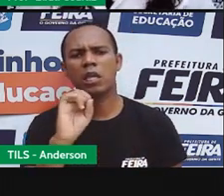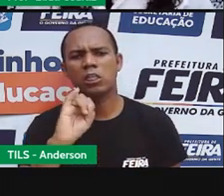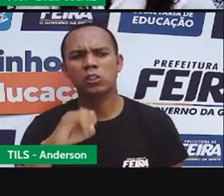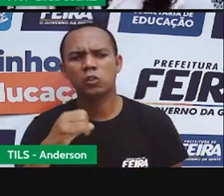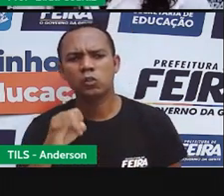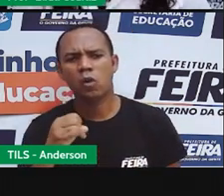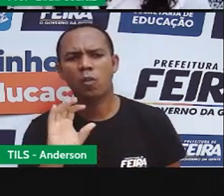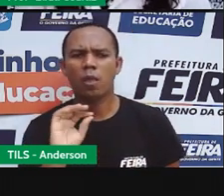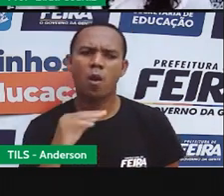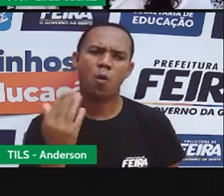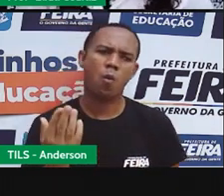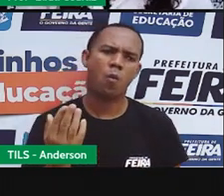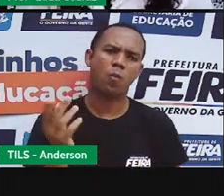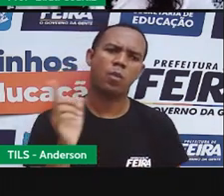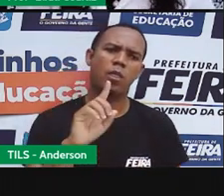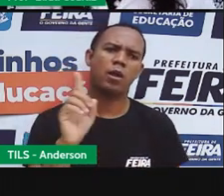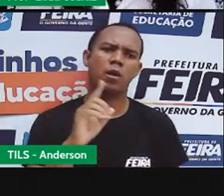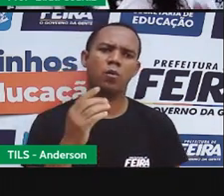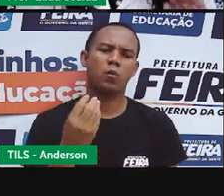J, janela.